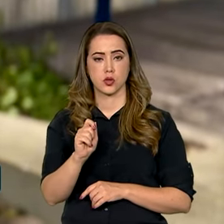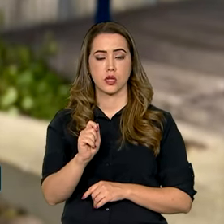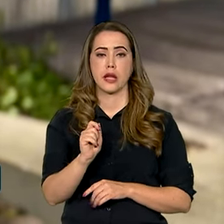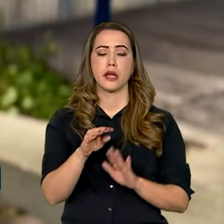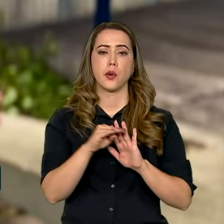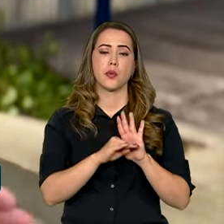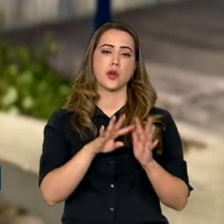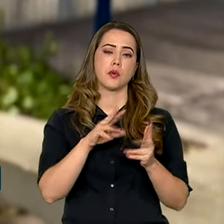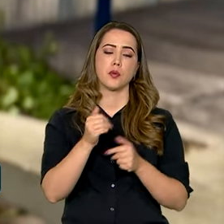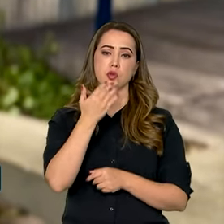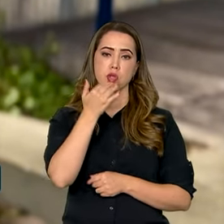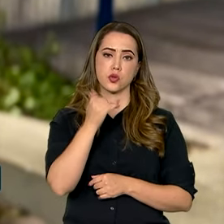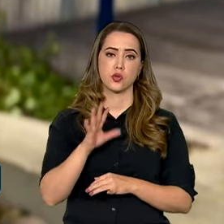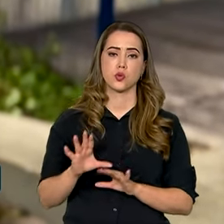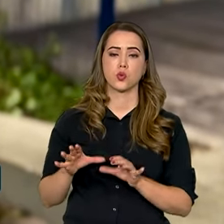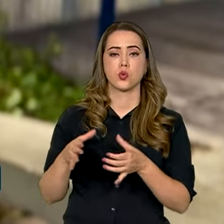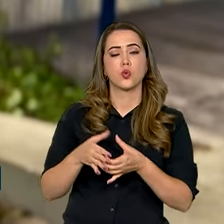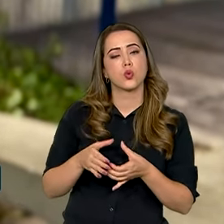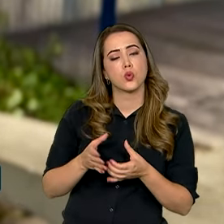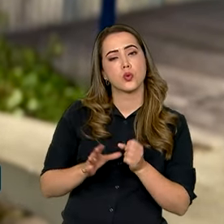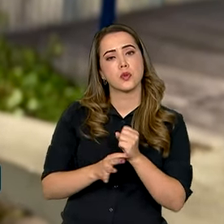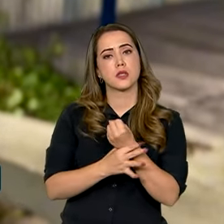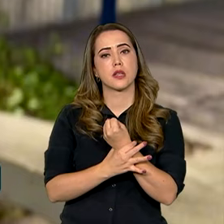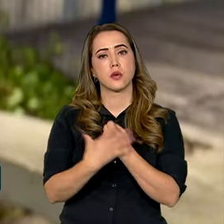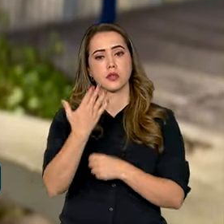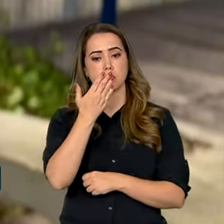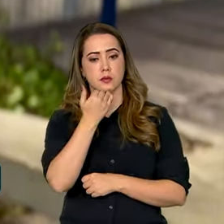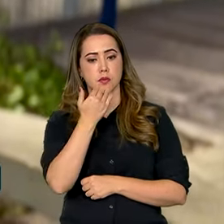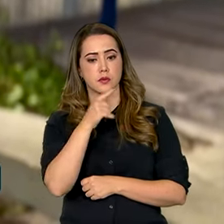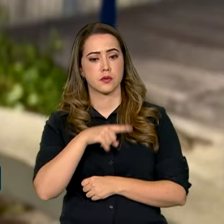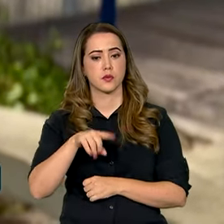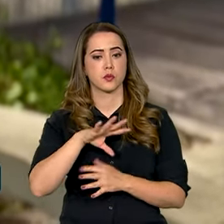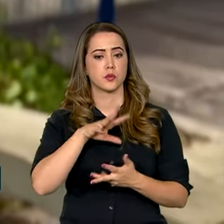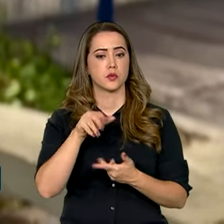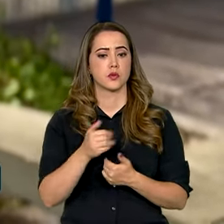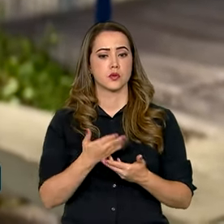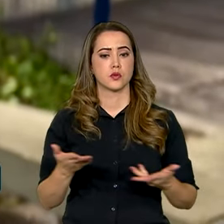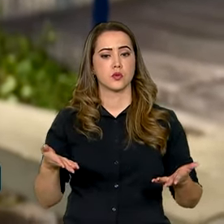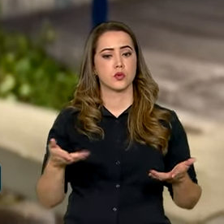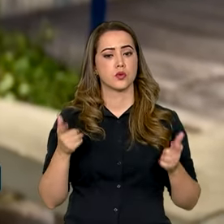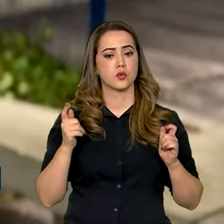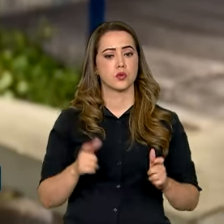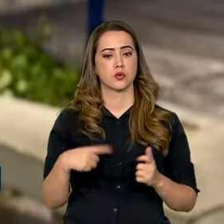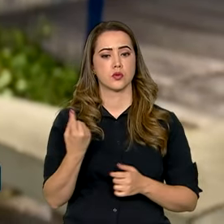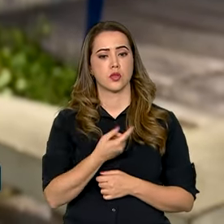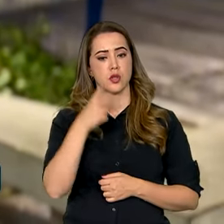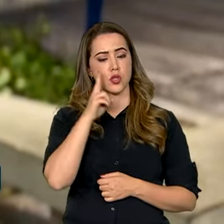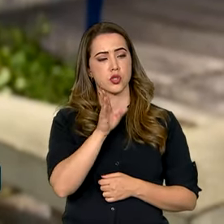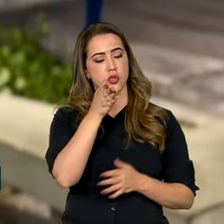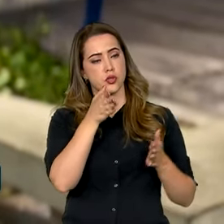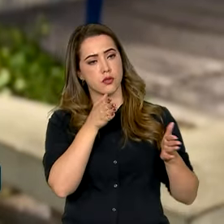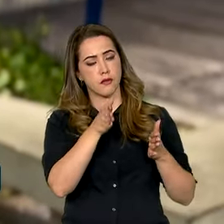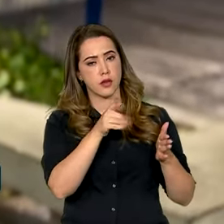de Alimentos e o Comitê de Segurança Alimentar Mundial, onde olhamos de um lado